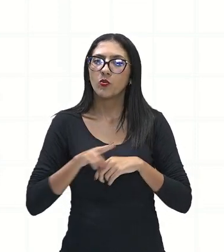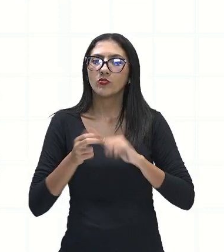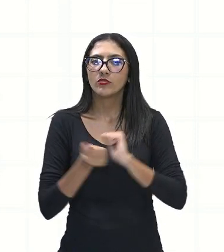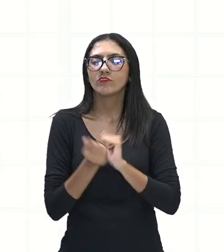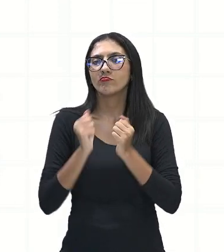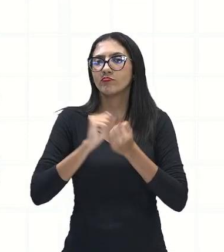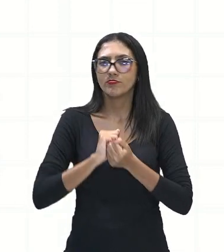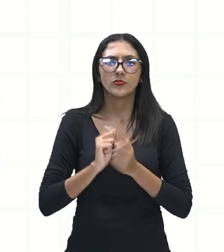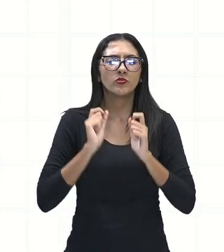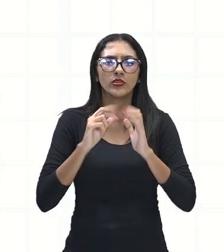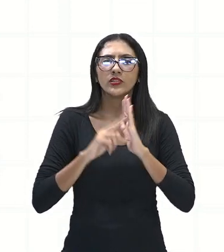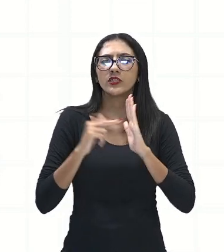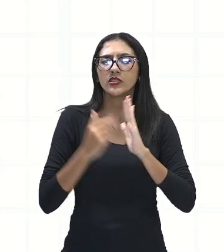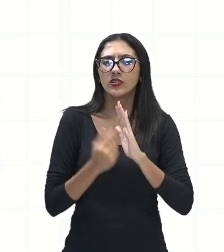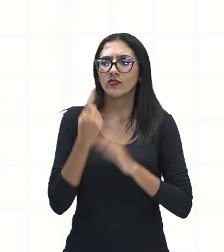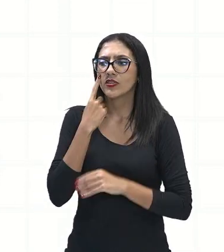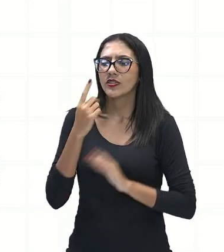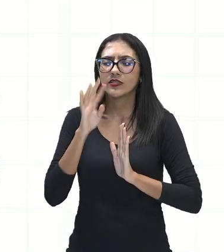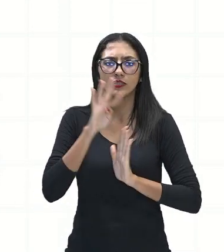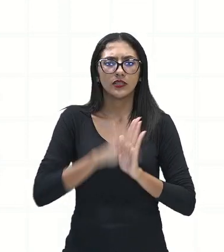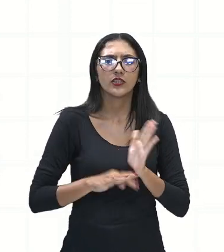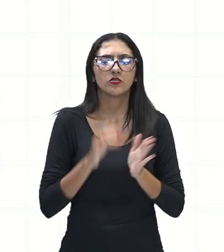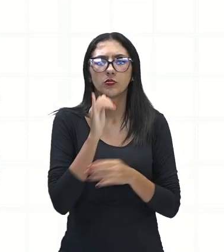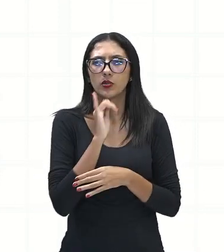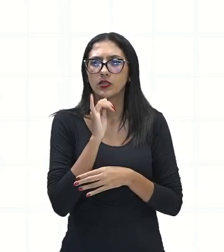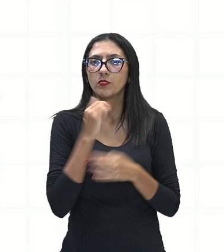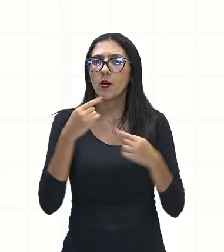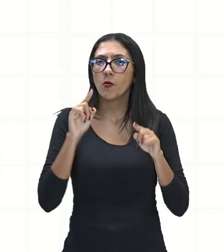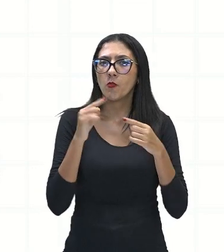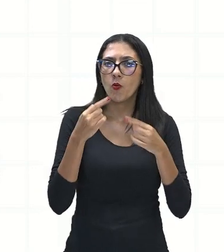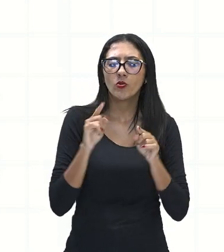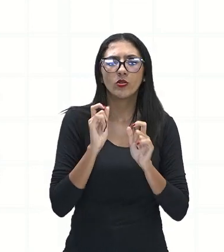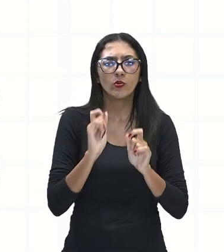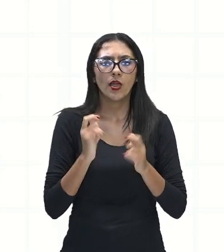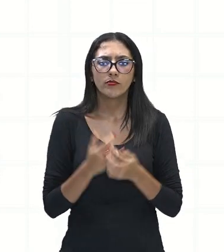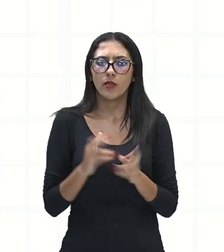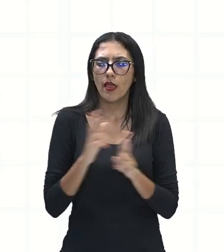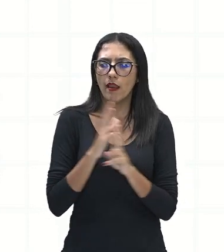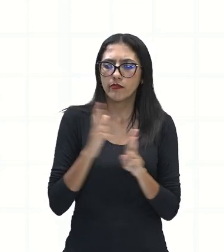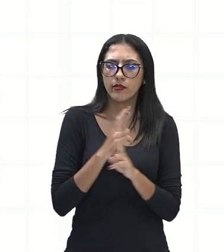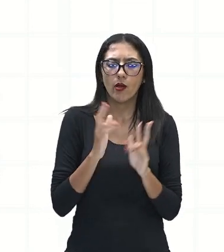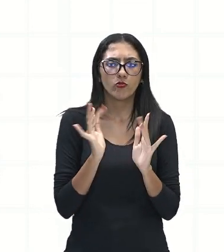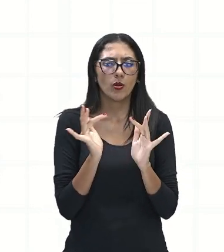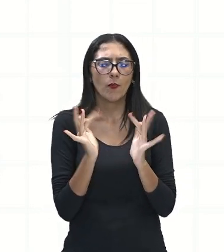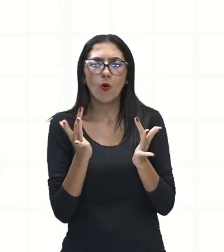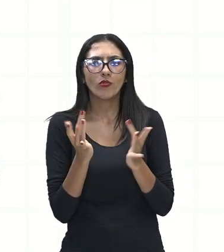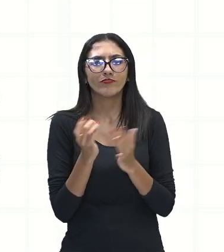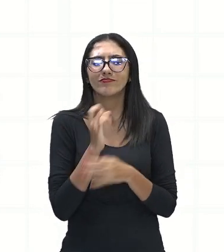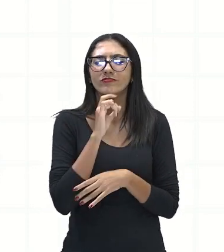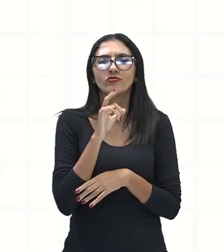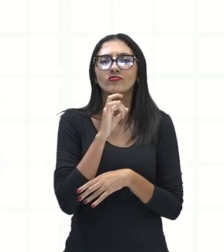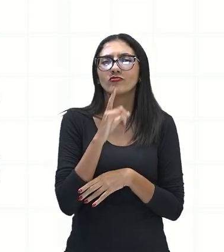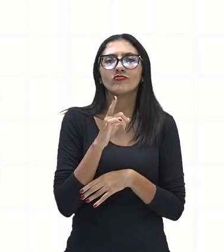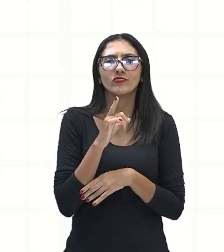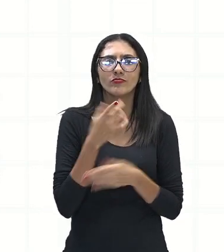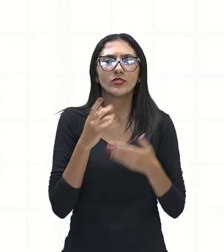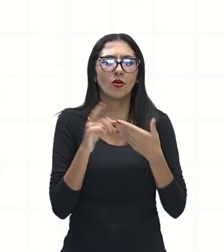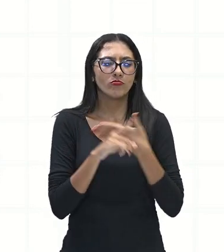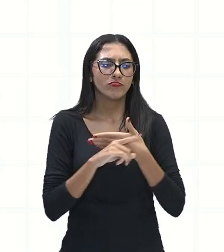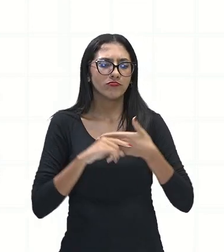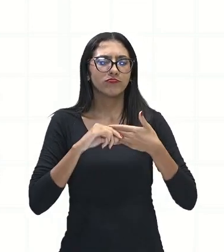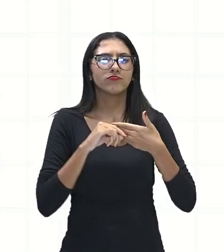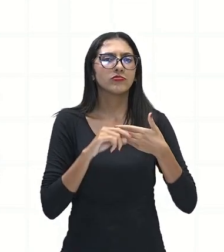relacionamento que não deu certo, e que o eu poético aí vai estar o quê? Ele chorando pela